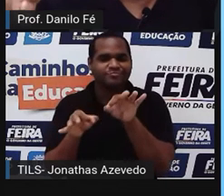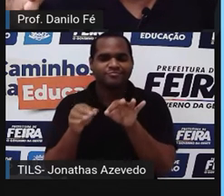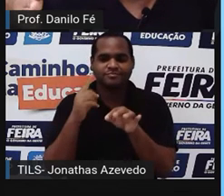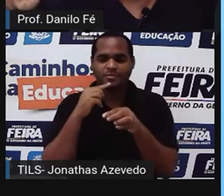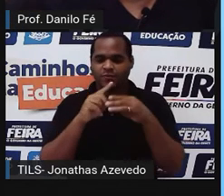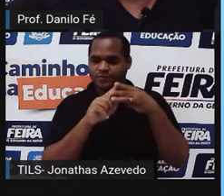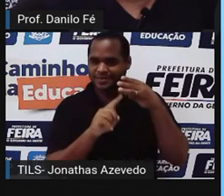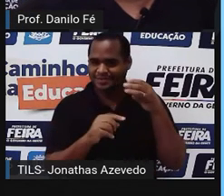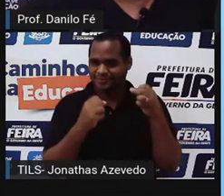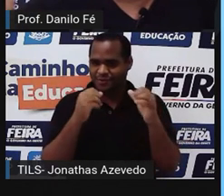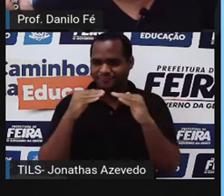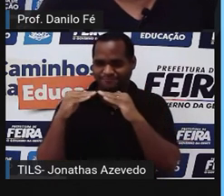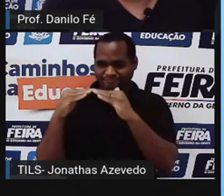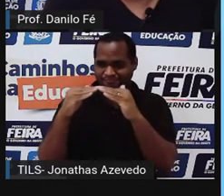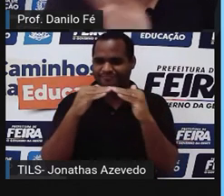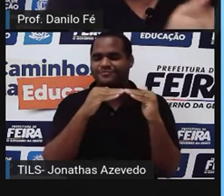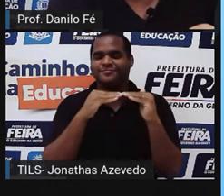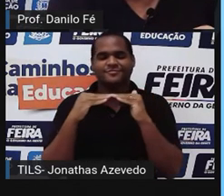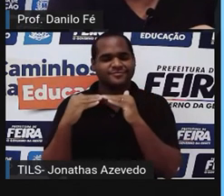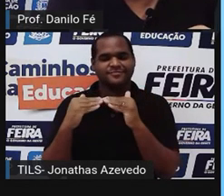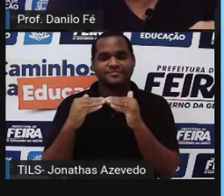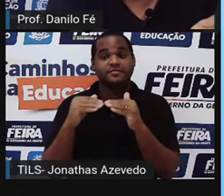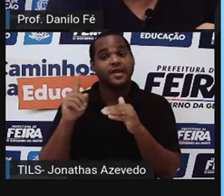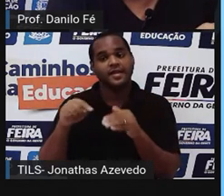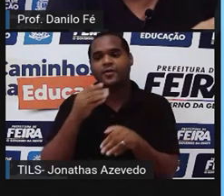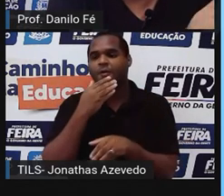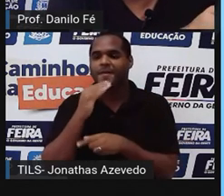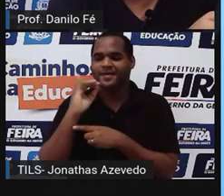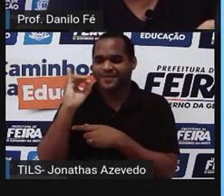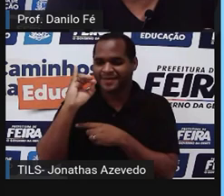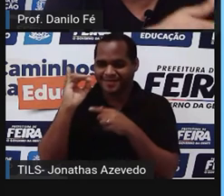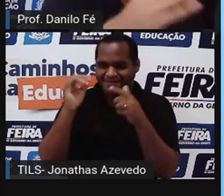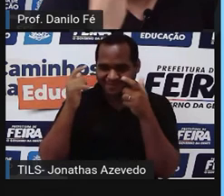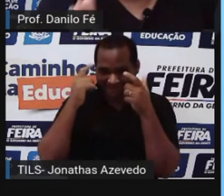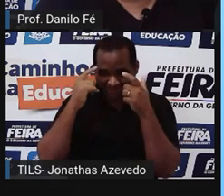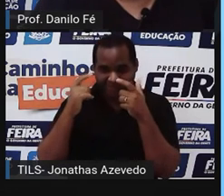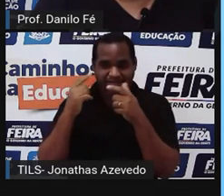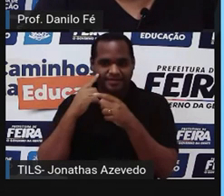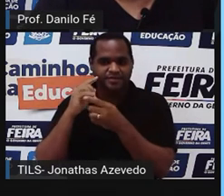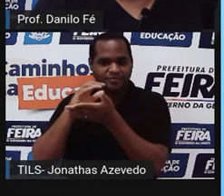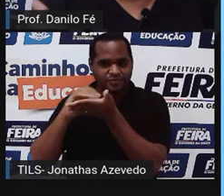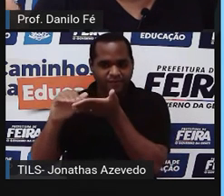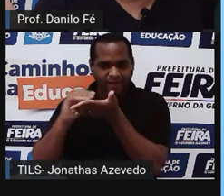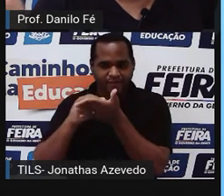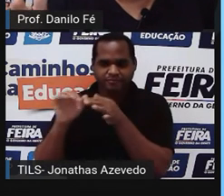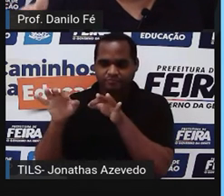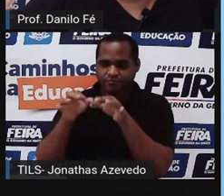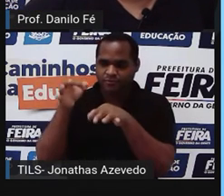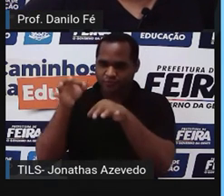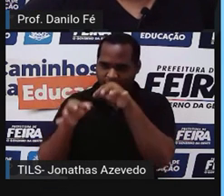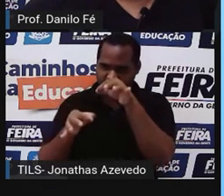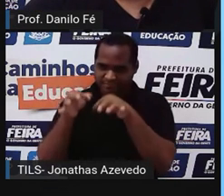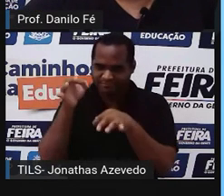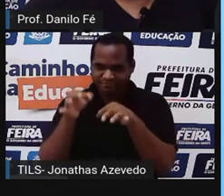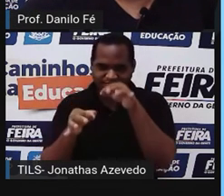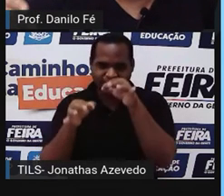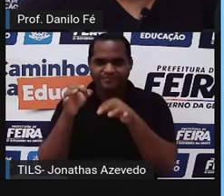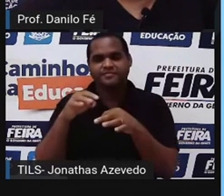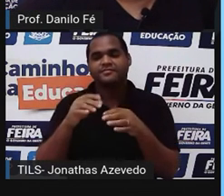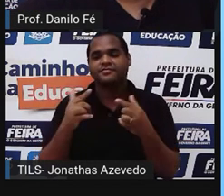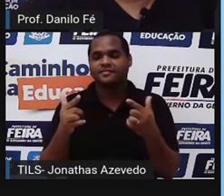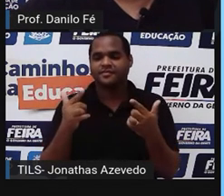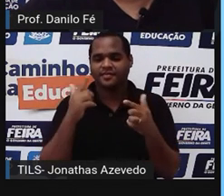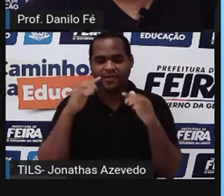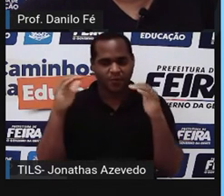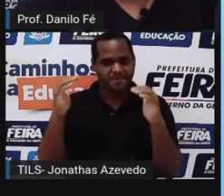Três poderes harmônicos e independentes. O imperador ficou com o poder executivo, o judiciário com os juízes e com a